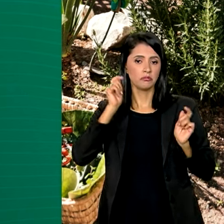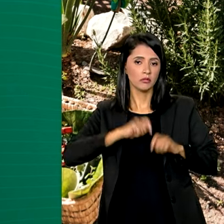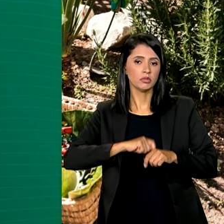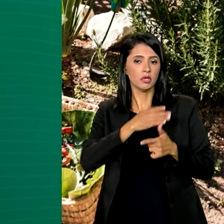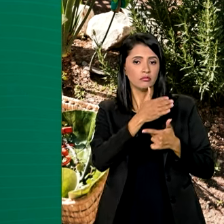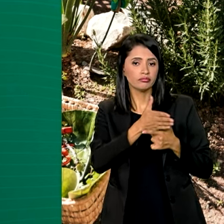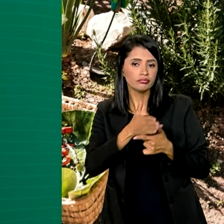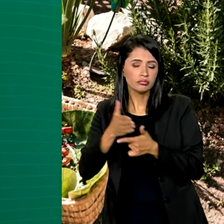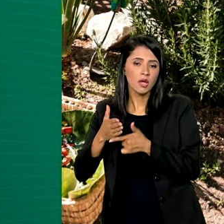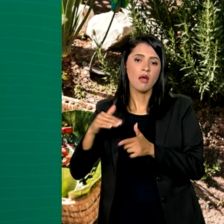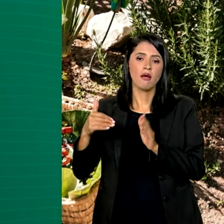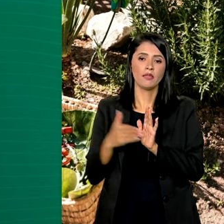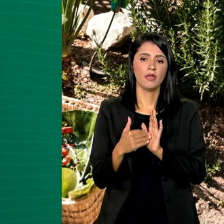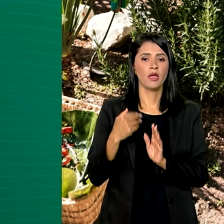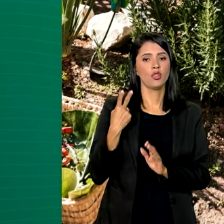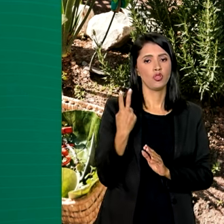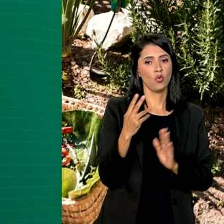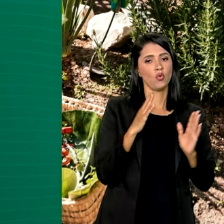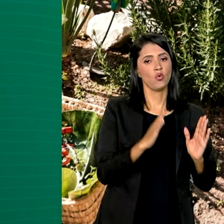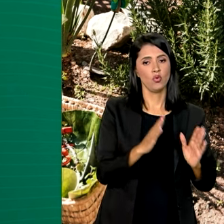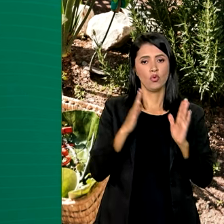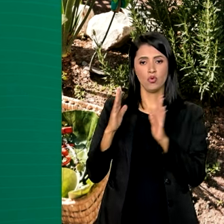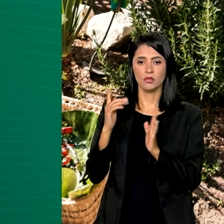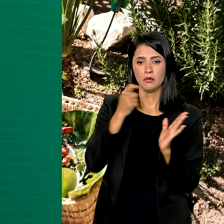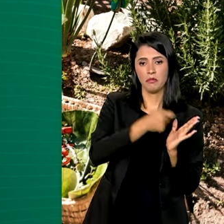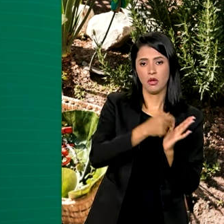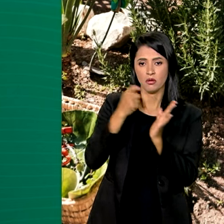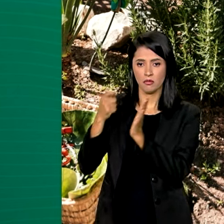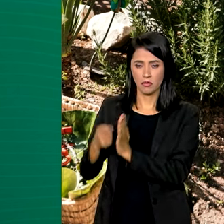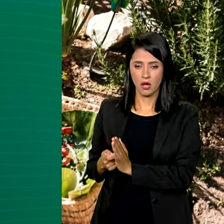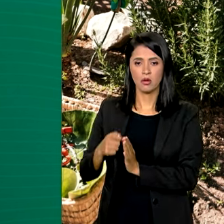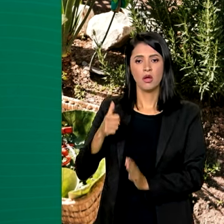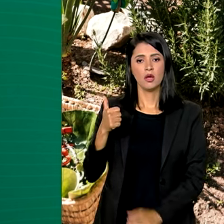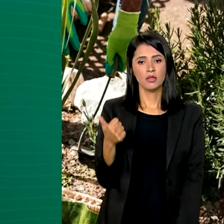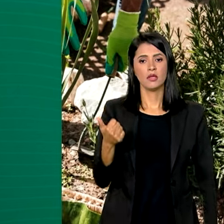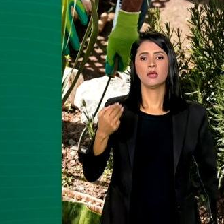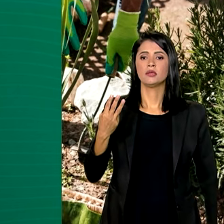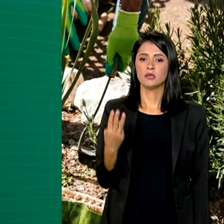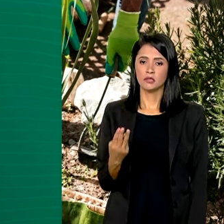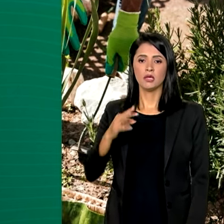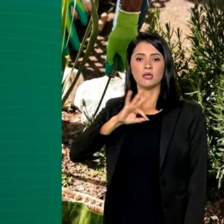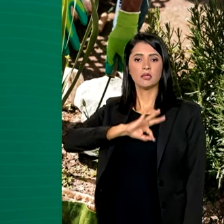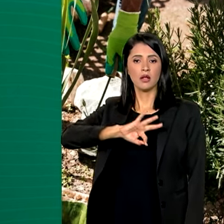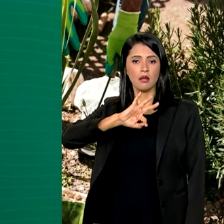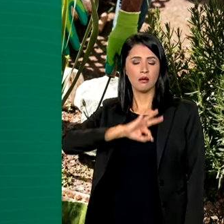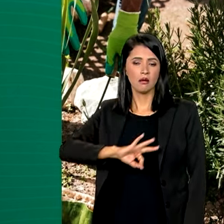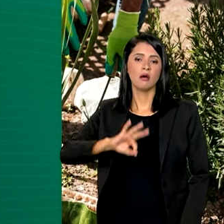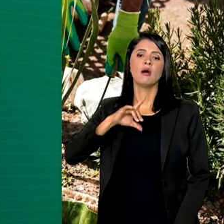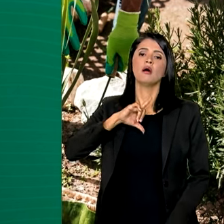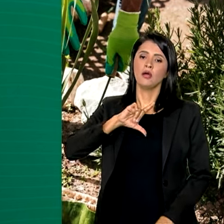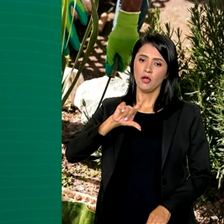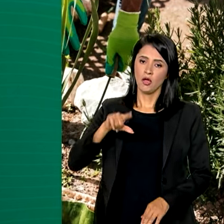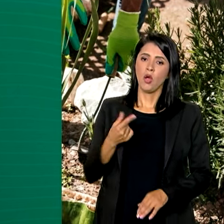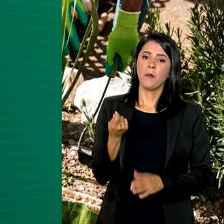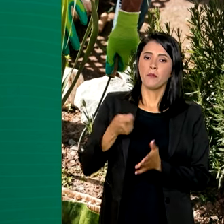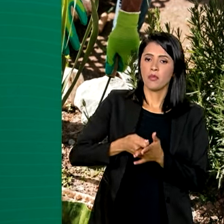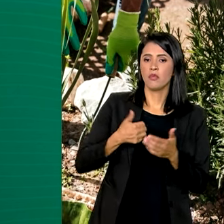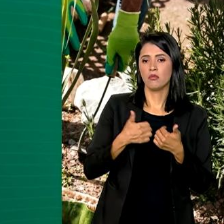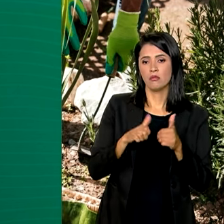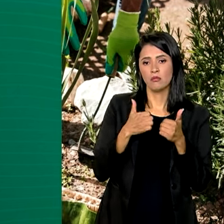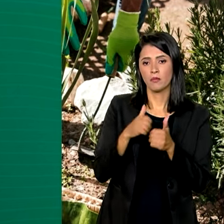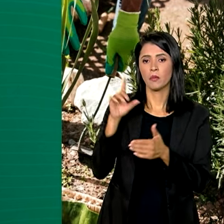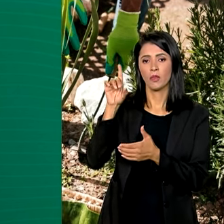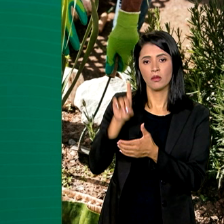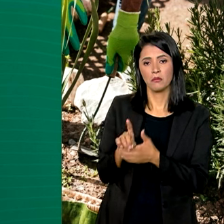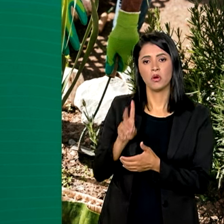fracionadas em até dois períodos. 13º salário, vale transporte, depósito